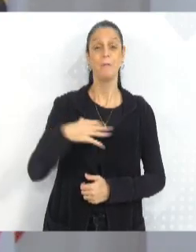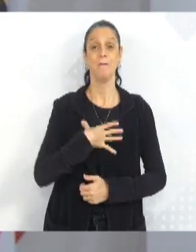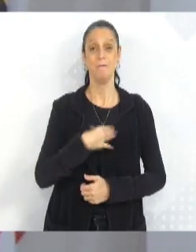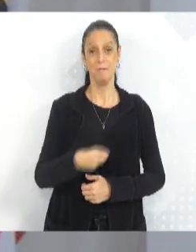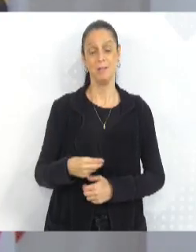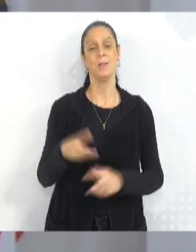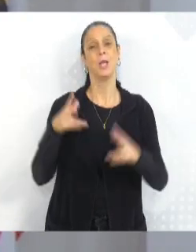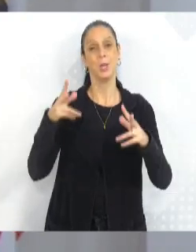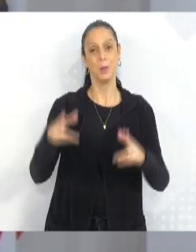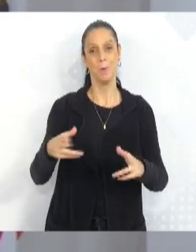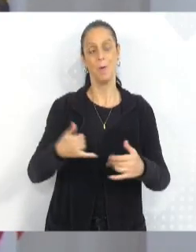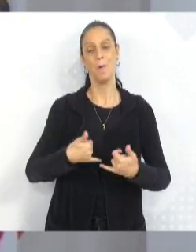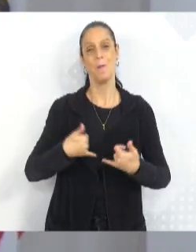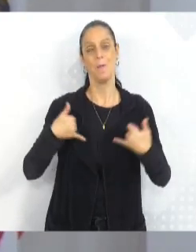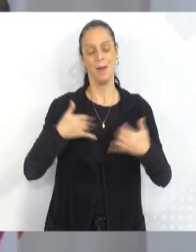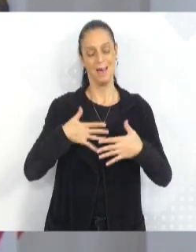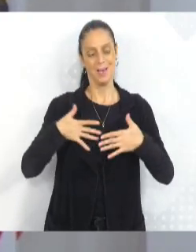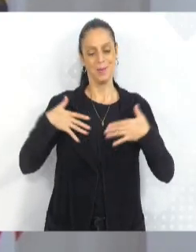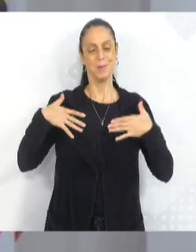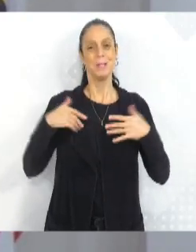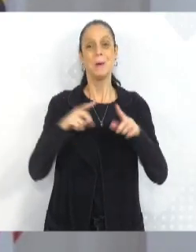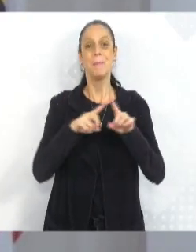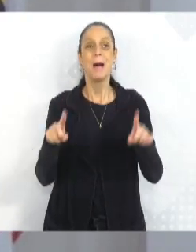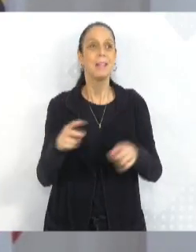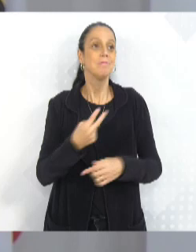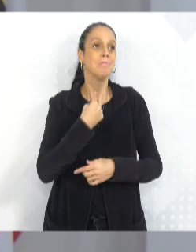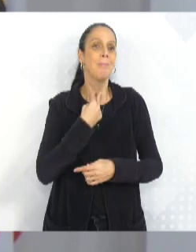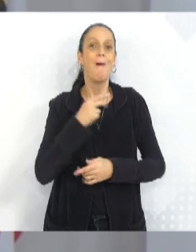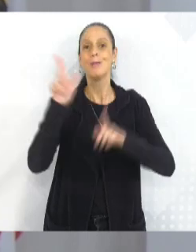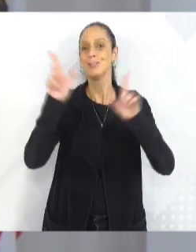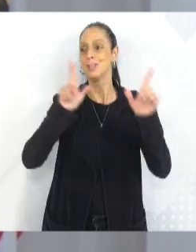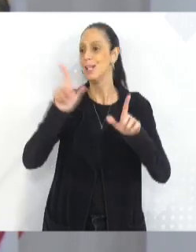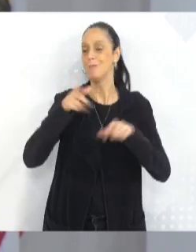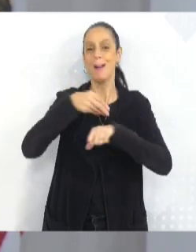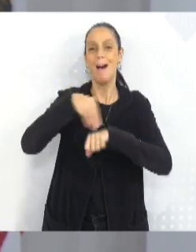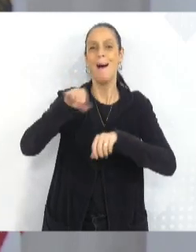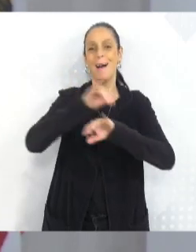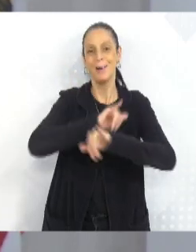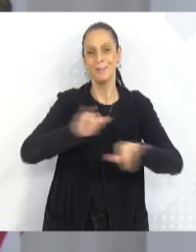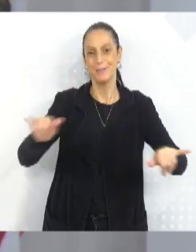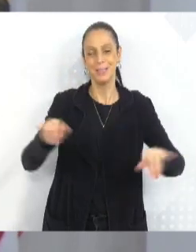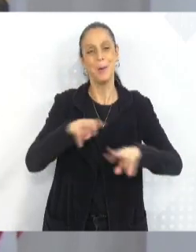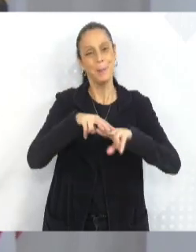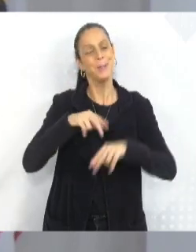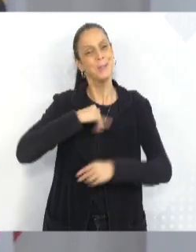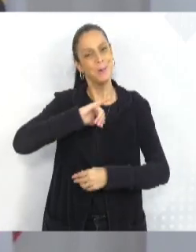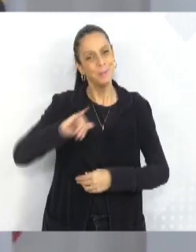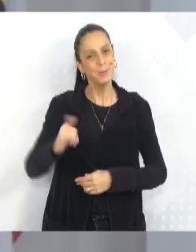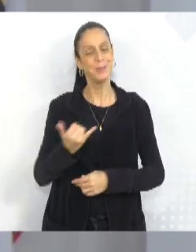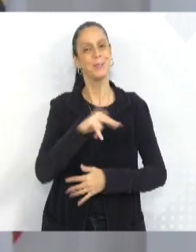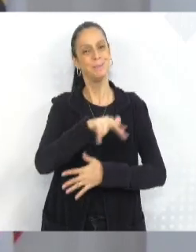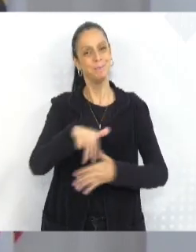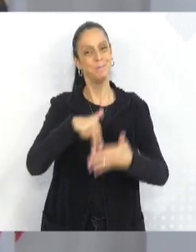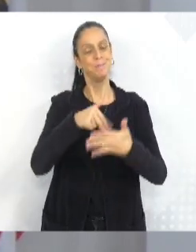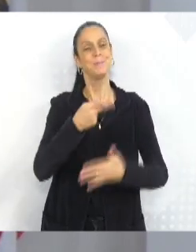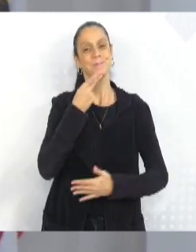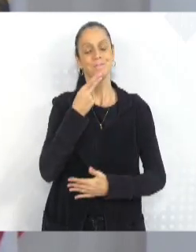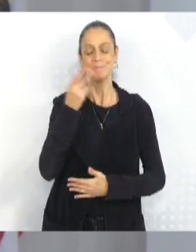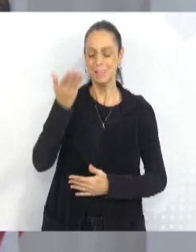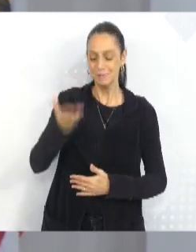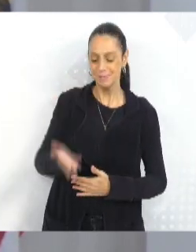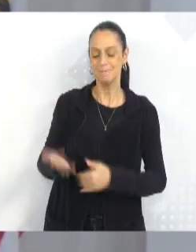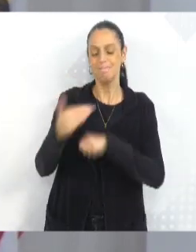orgulho, mas não tenho oportunidade de transmitir esse recado para você. Então, fica aqui o meu carinho, a minha dedicação,